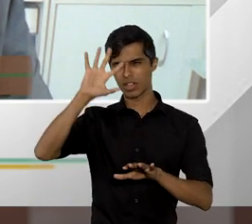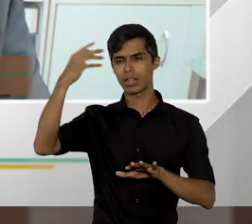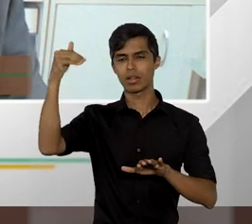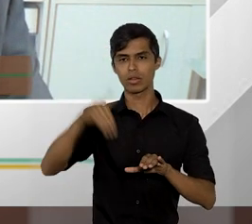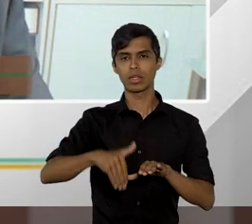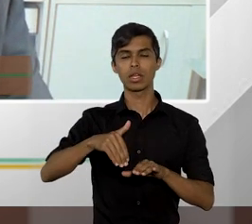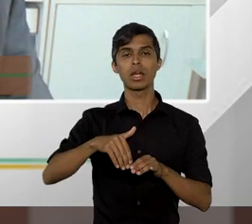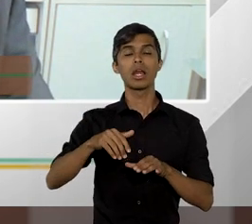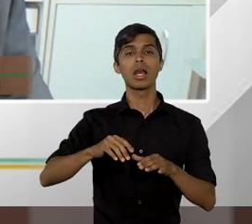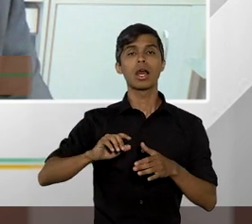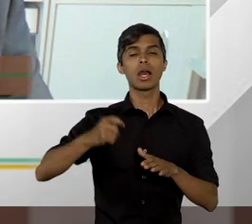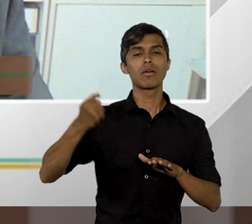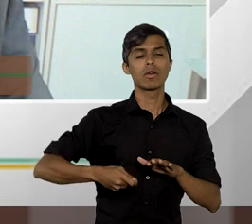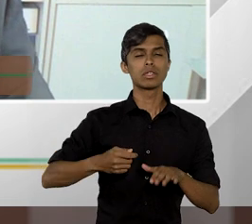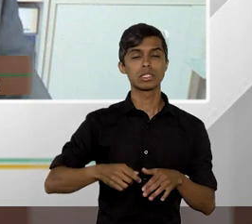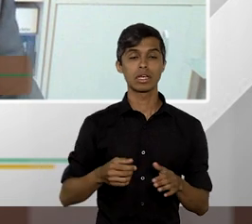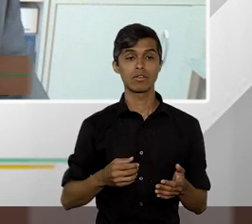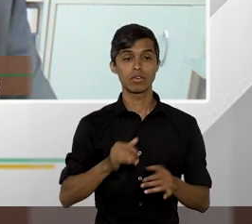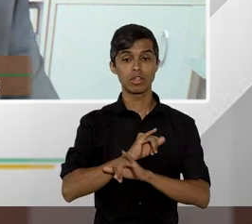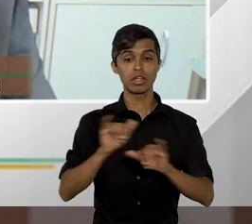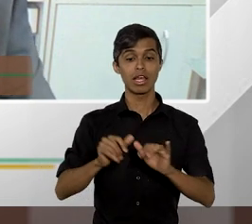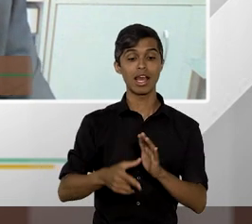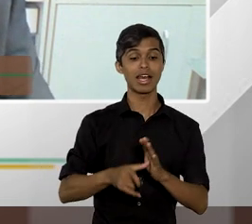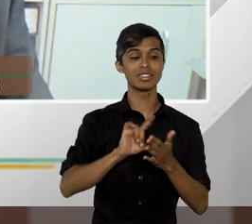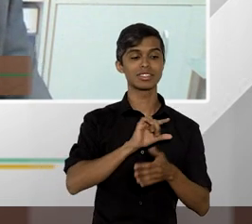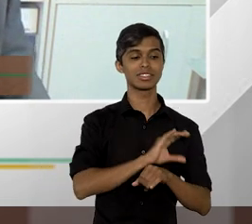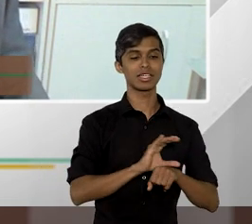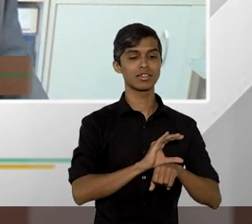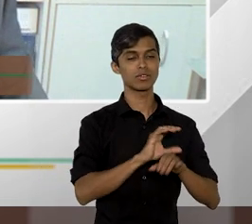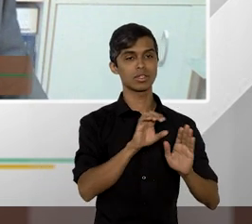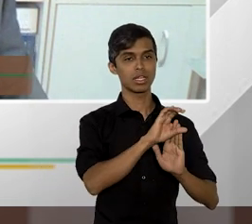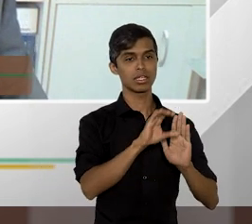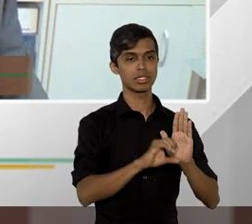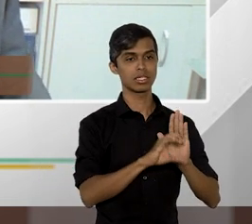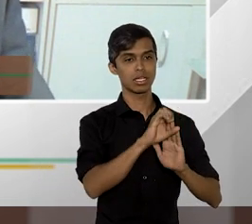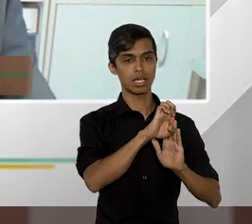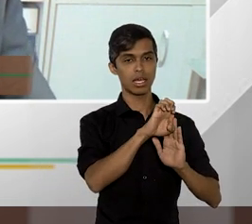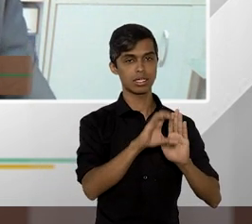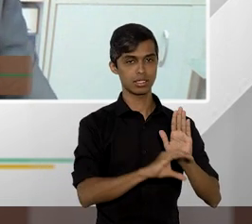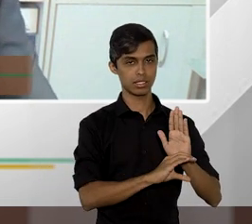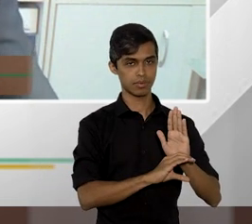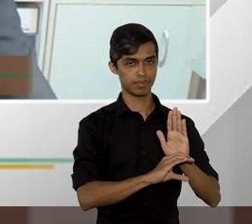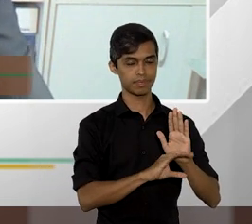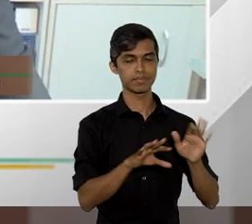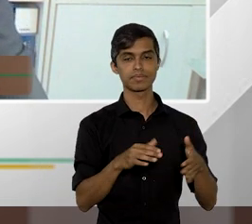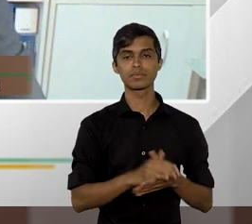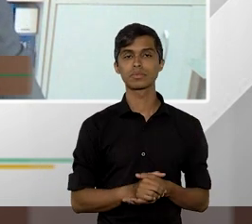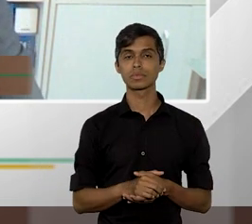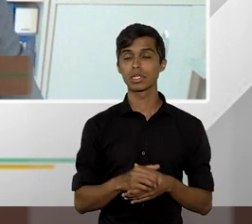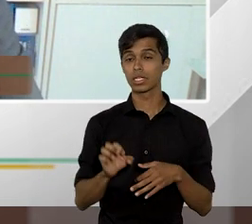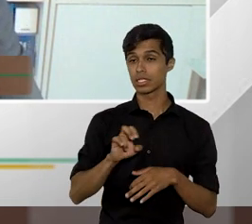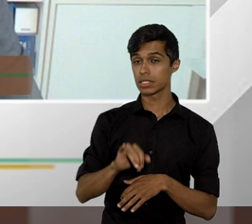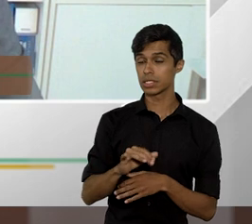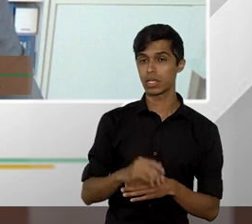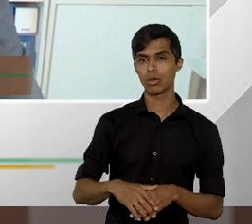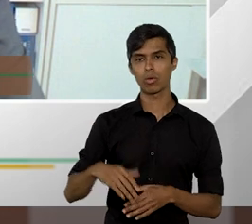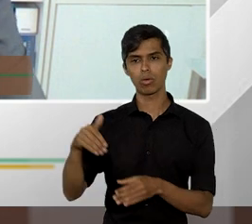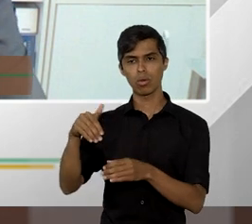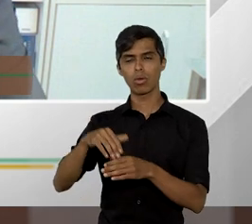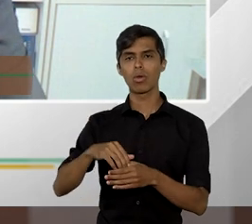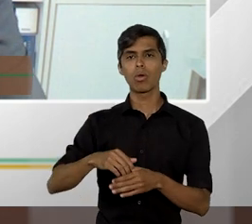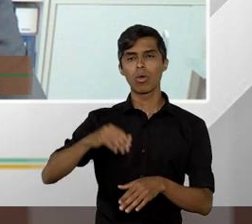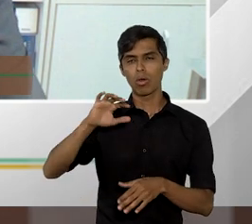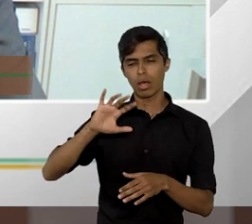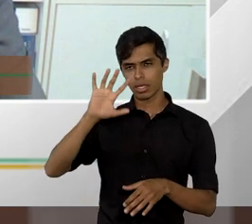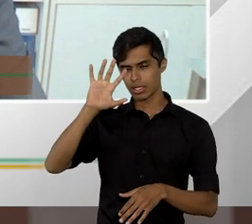constitucional que acaba nos trazendo uma mensagem de que se o acórdão fosse publicado posteriormente